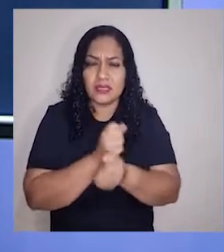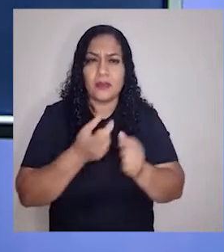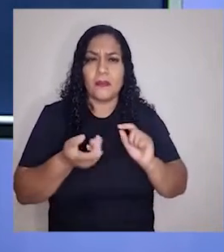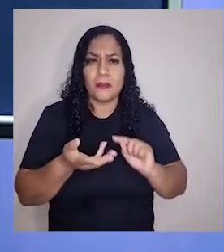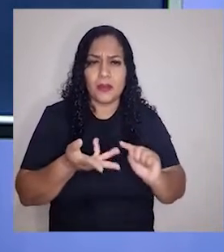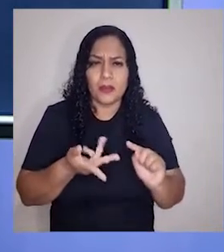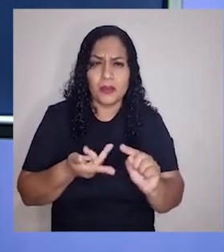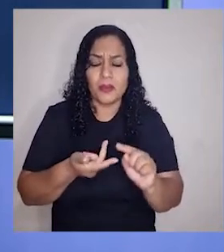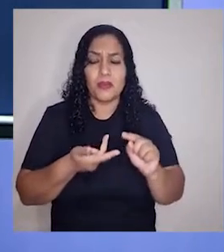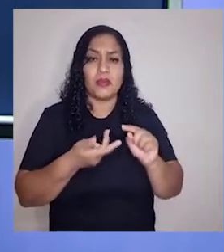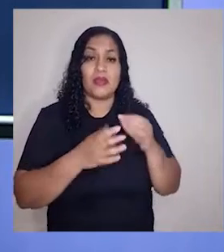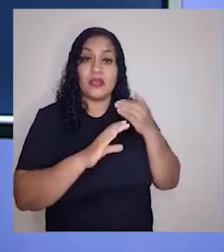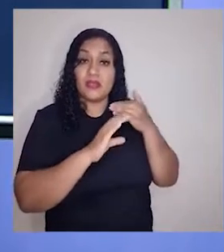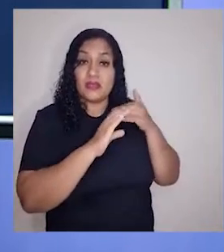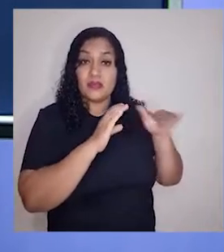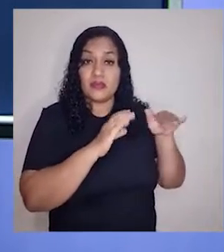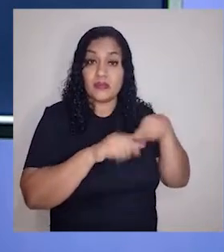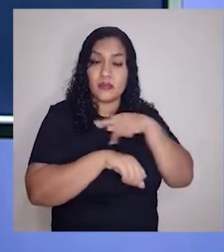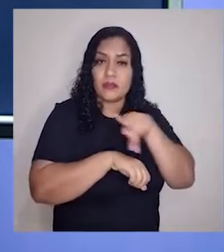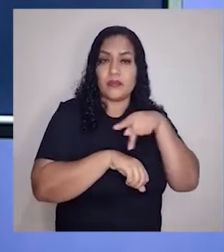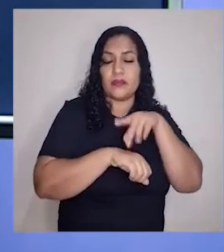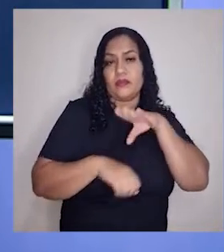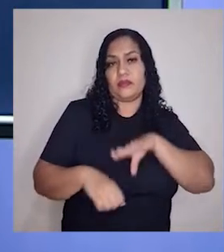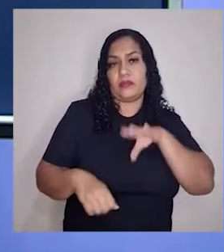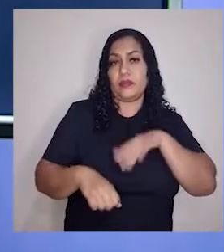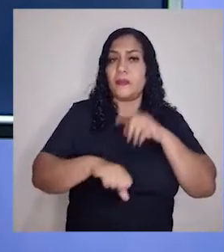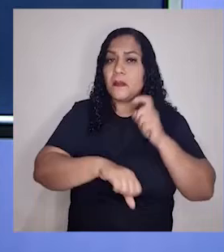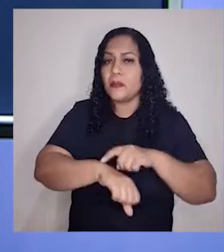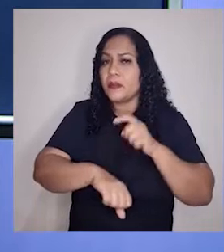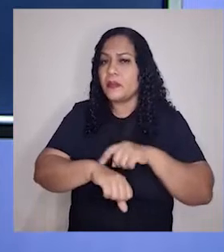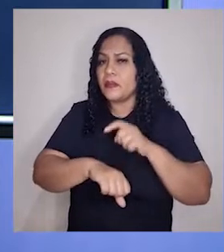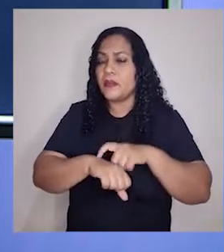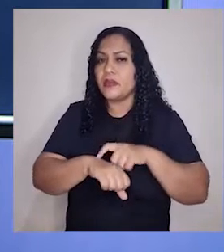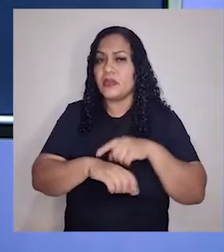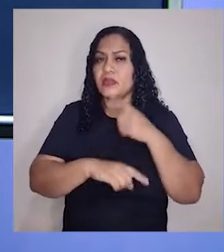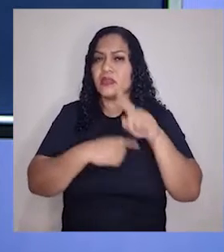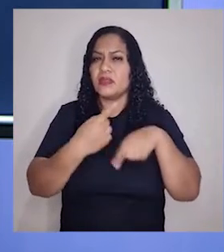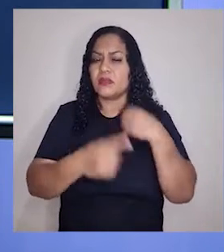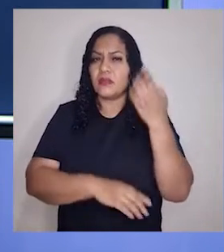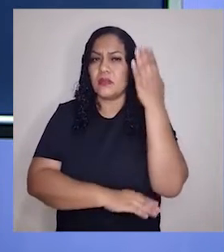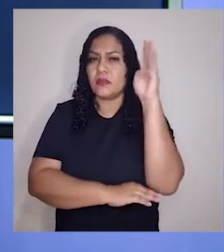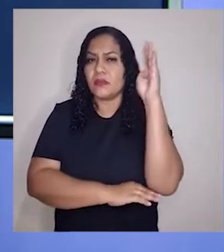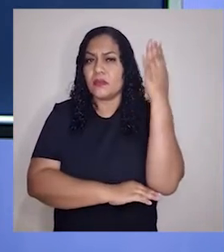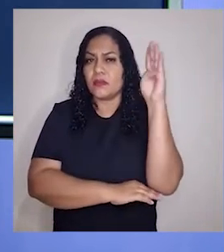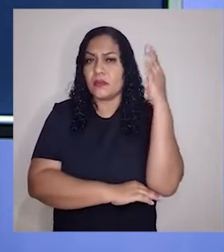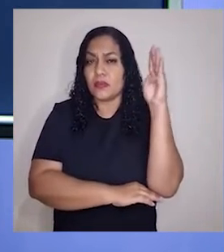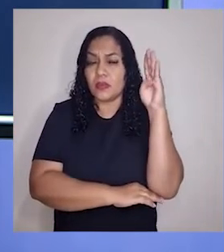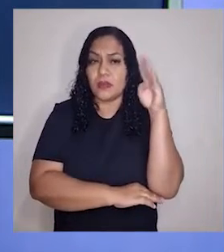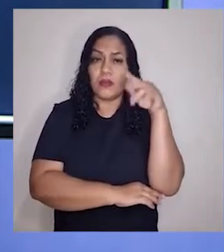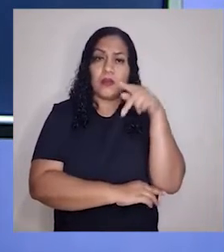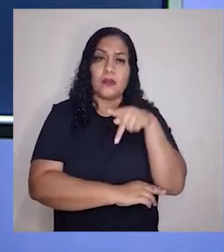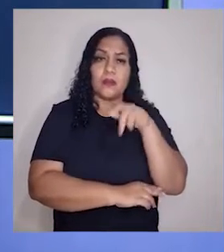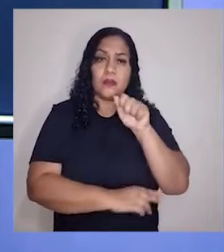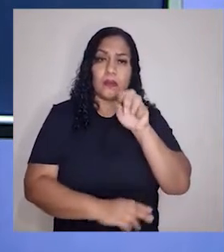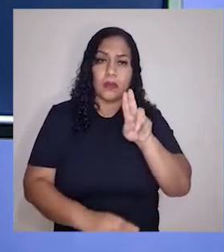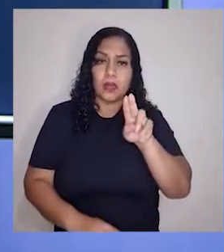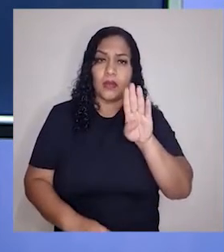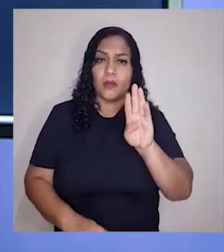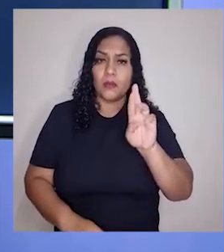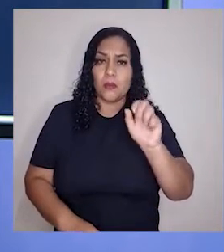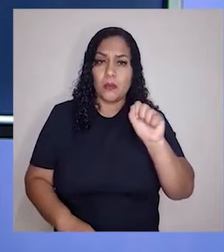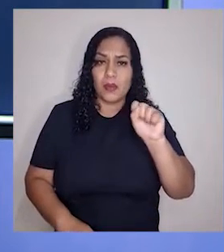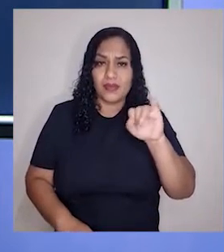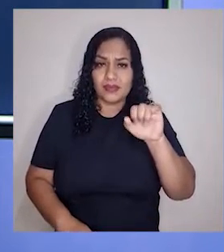os escravos e etc. Nesse primeiro momento, após o pau-brasil, também tinha os minérios como o ouro, a gente